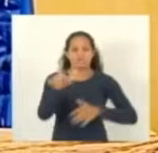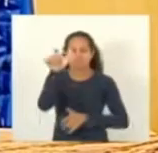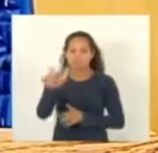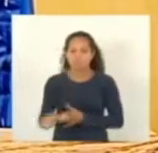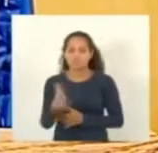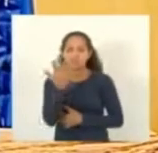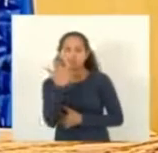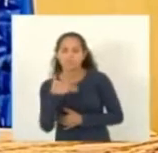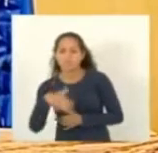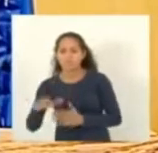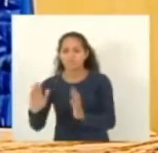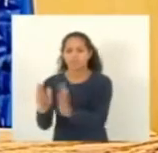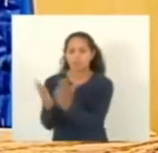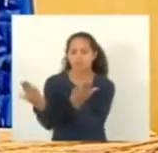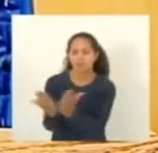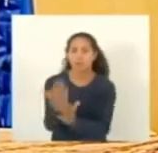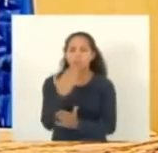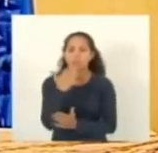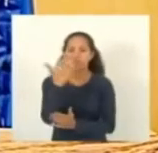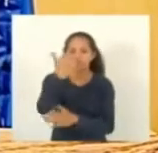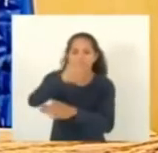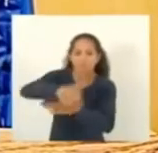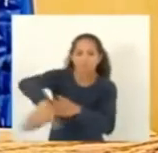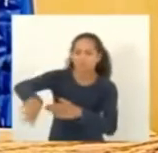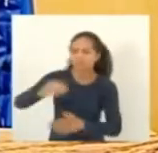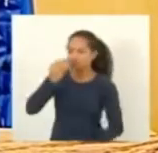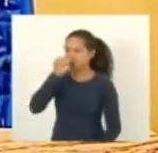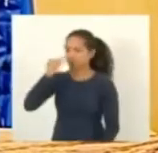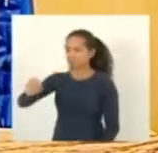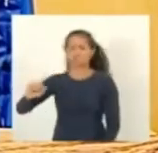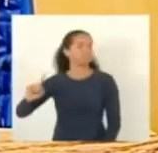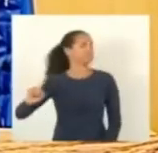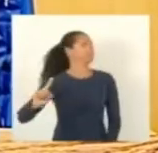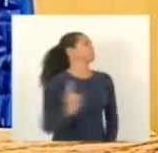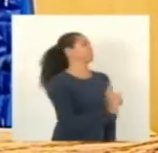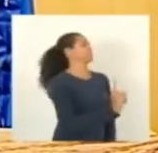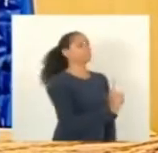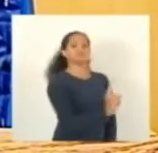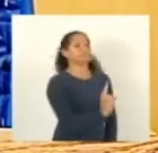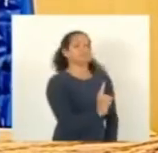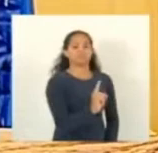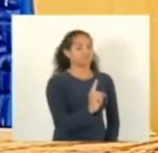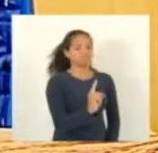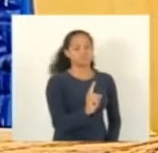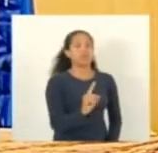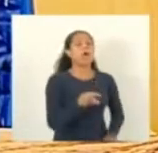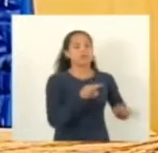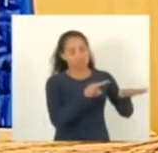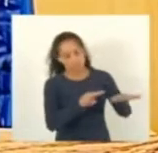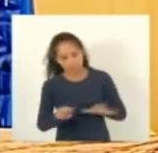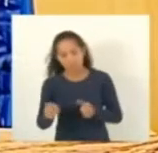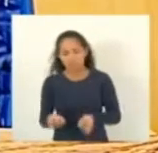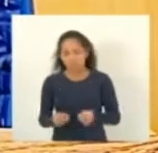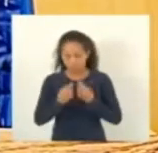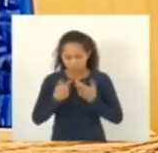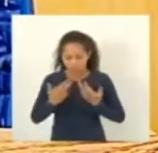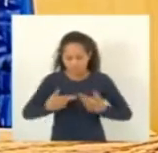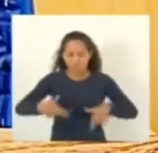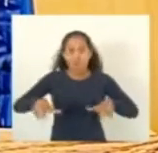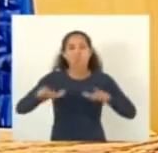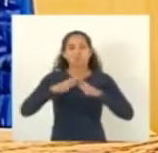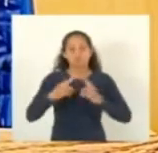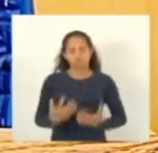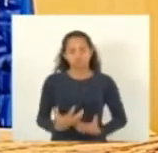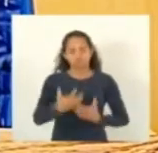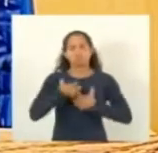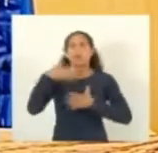pobre alguém pedindo uma ajuda na rua nós passamos direto então que essa semana nos renove também por dentro e que